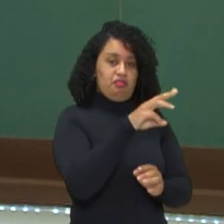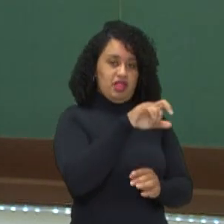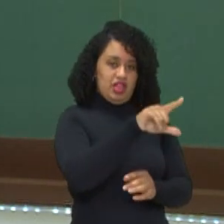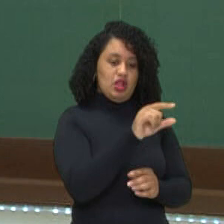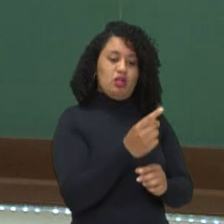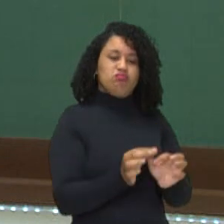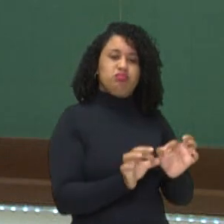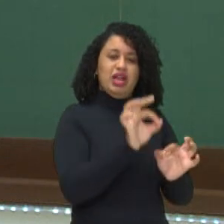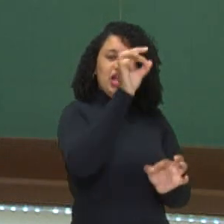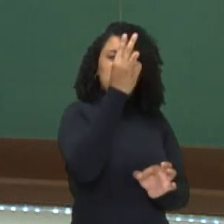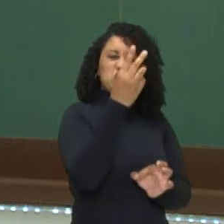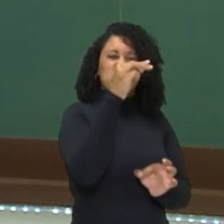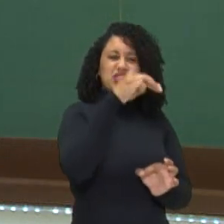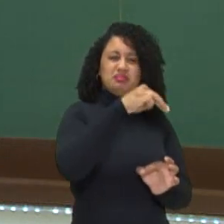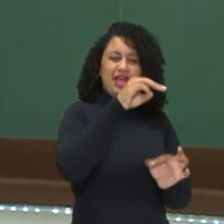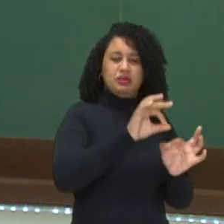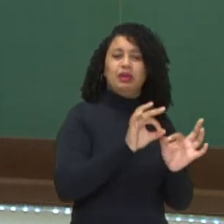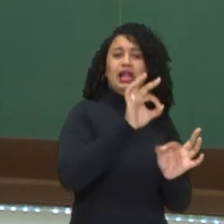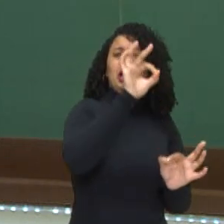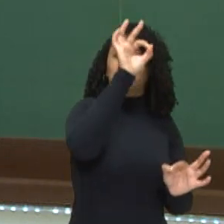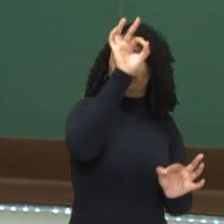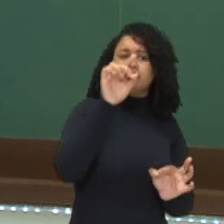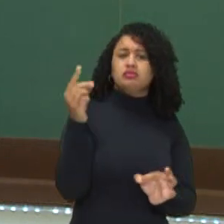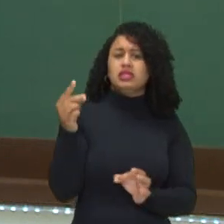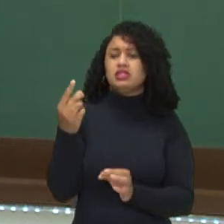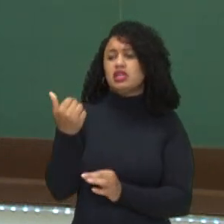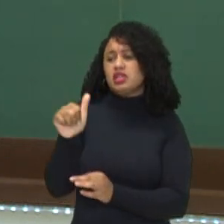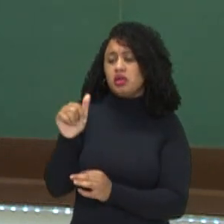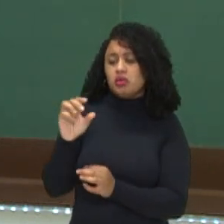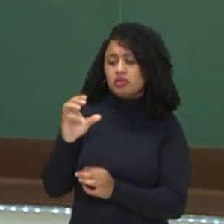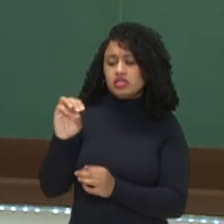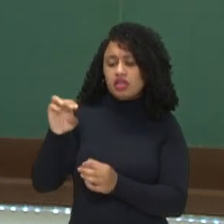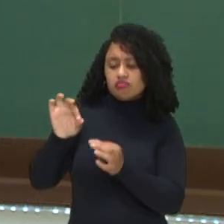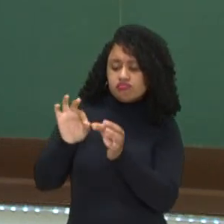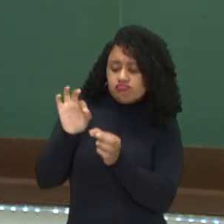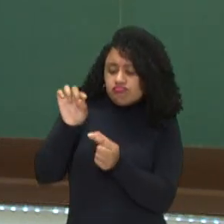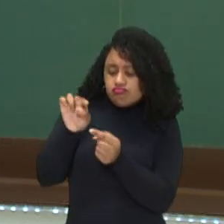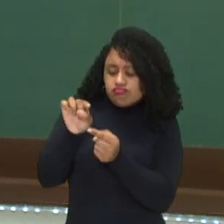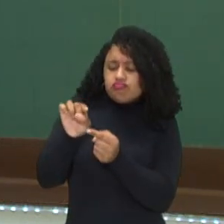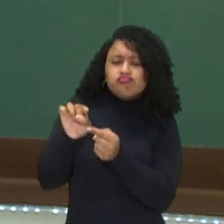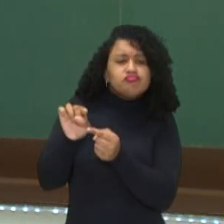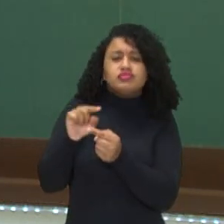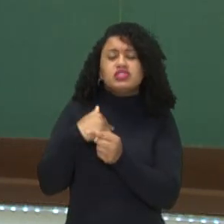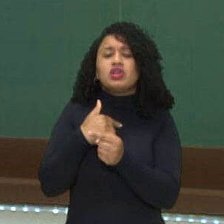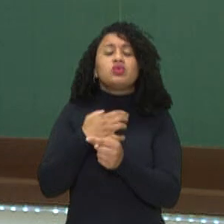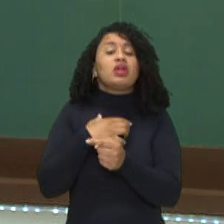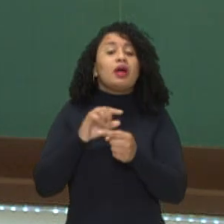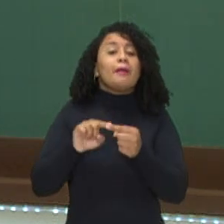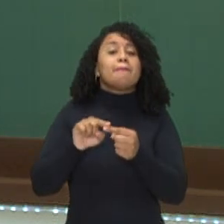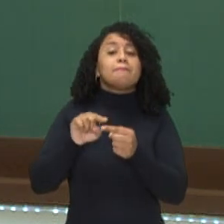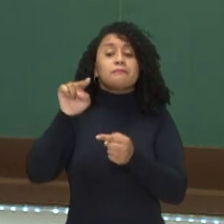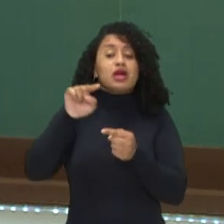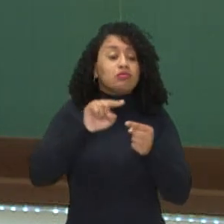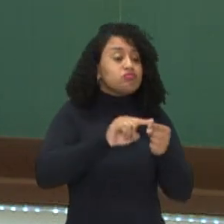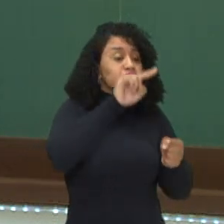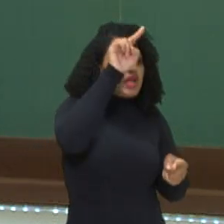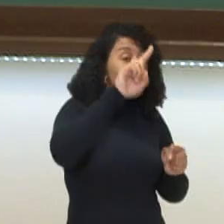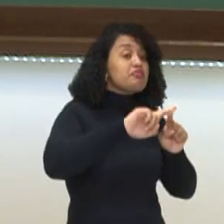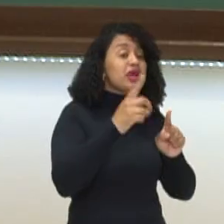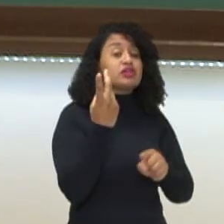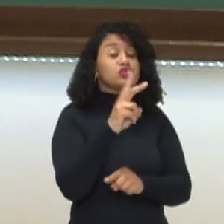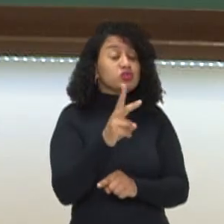de altura. Essa aqui é pequenininha, tem 11 centímetros, né? Então, são obras de tamanhos diferentes, mas de grandeza